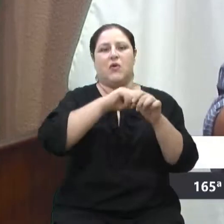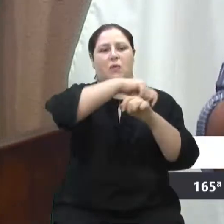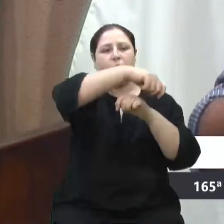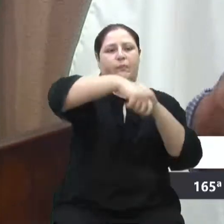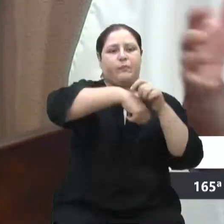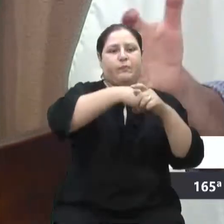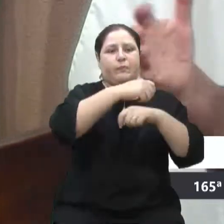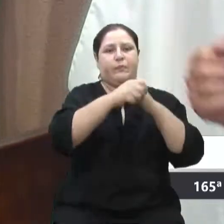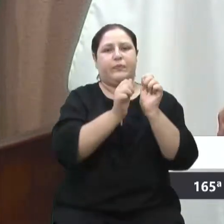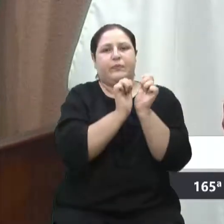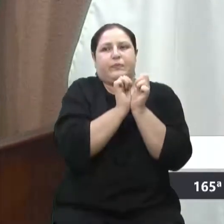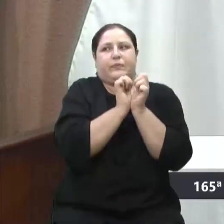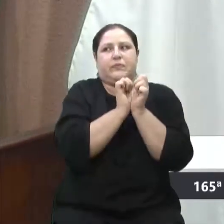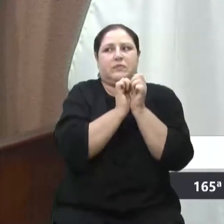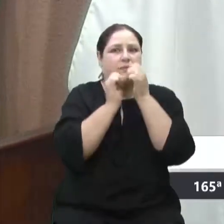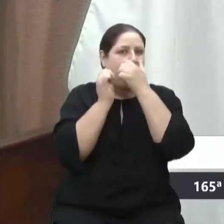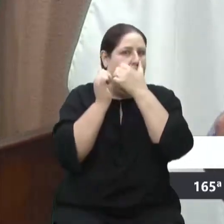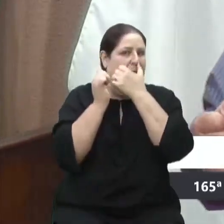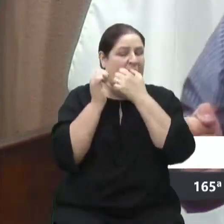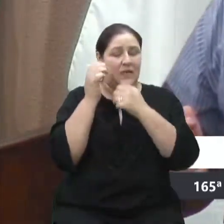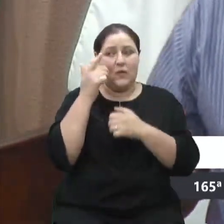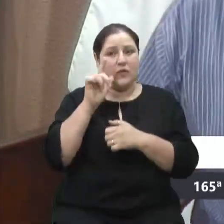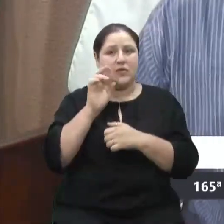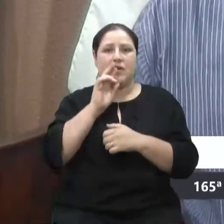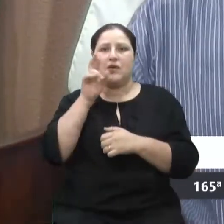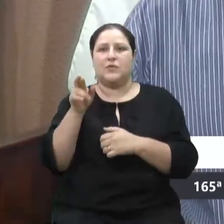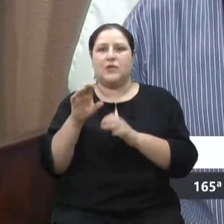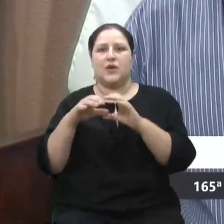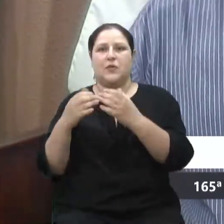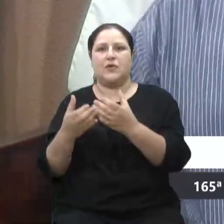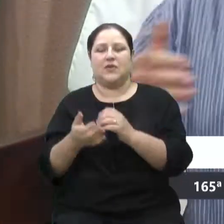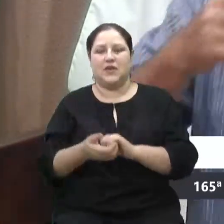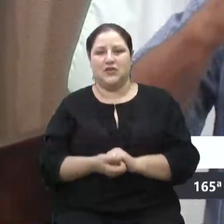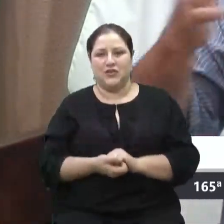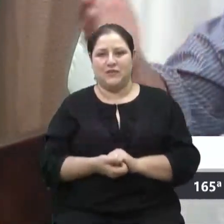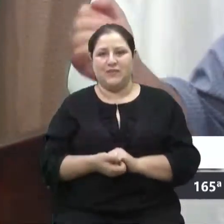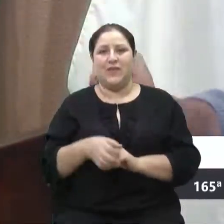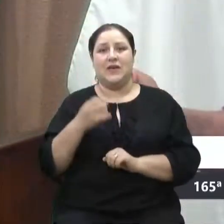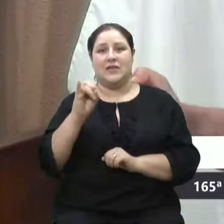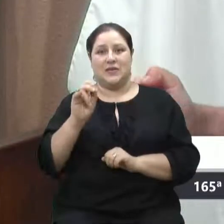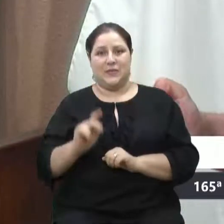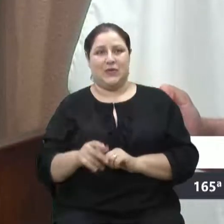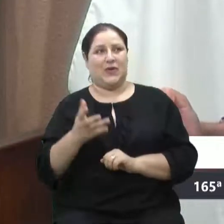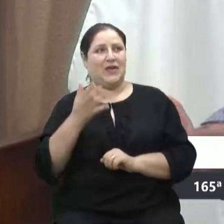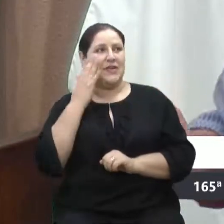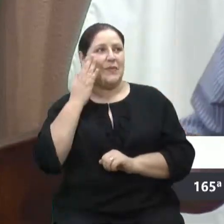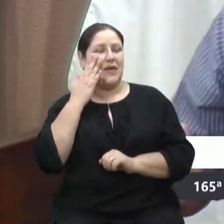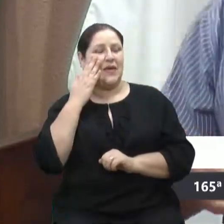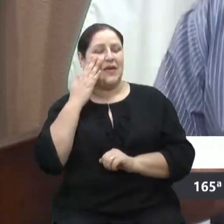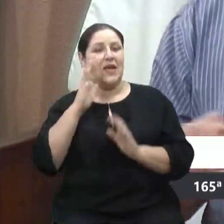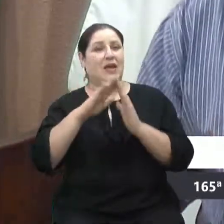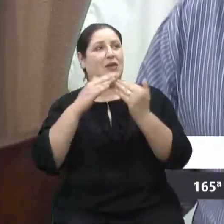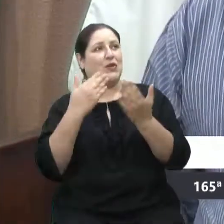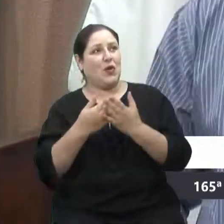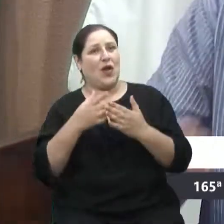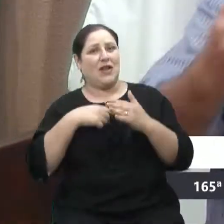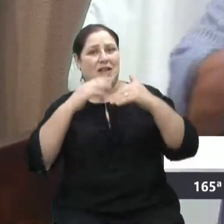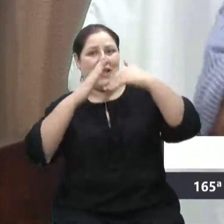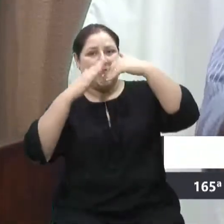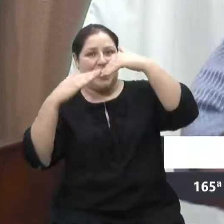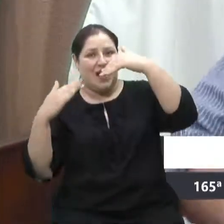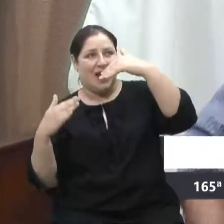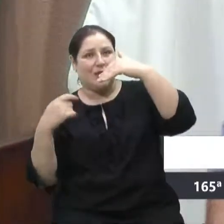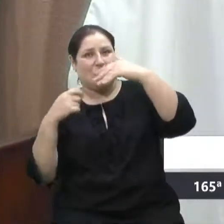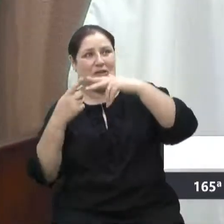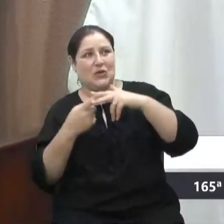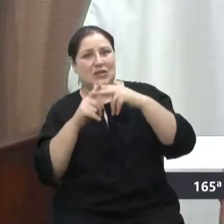Então, alguém quiser, por exemplo, saber sobre um telhado de uma escola, uma ampliação do OBS, vai ter que